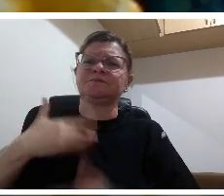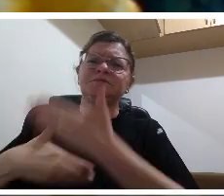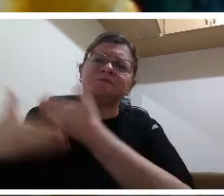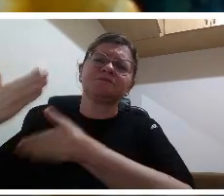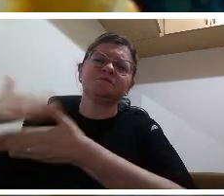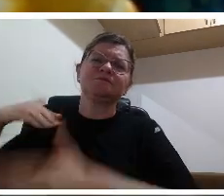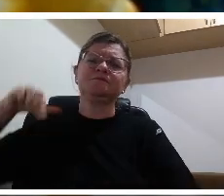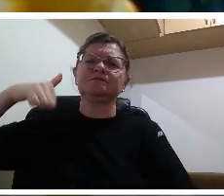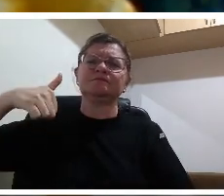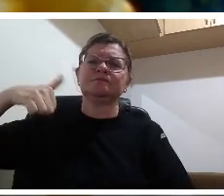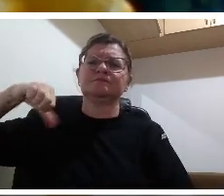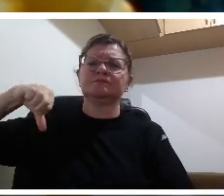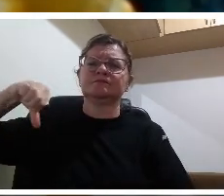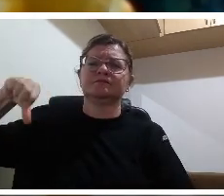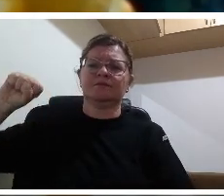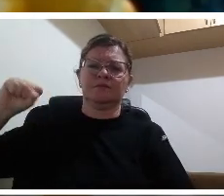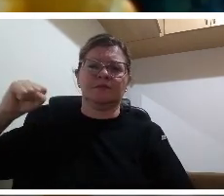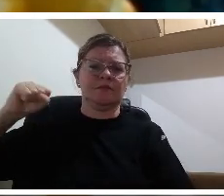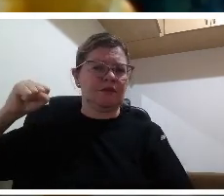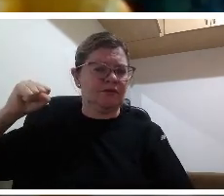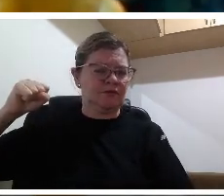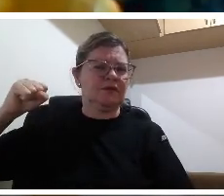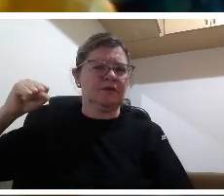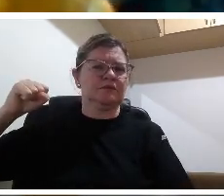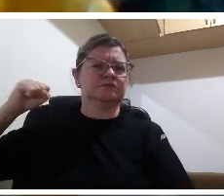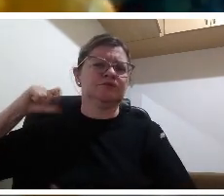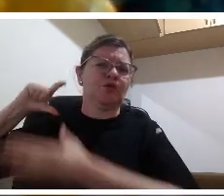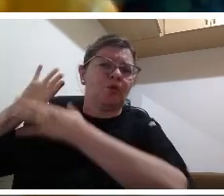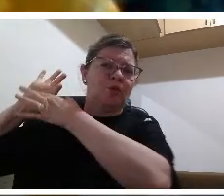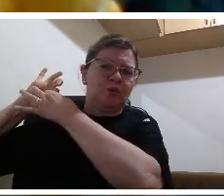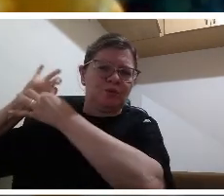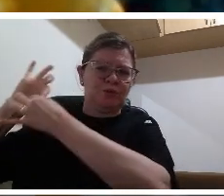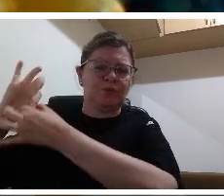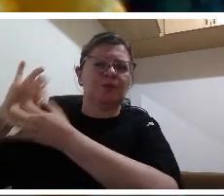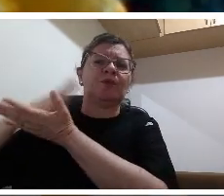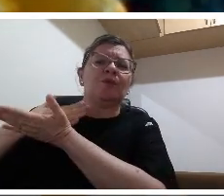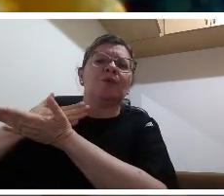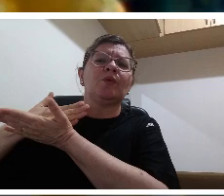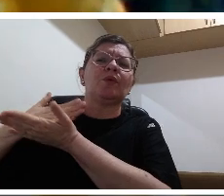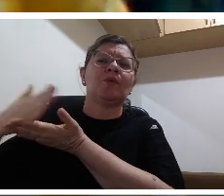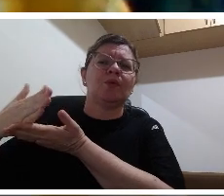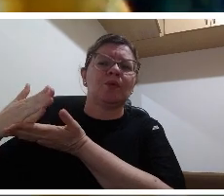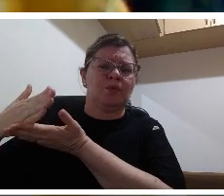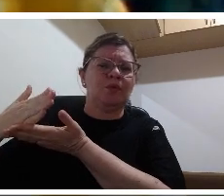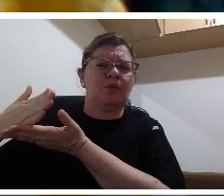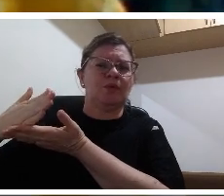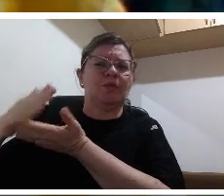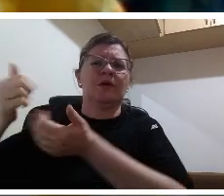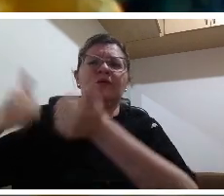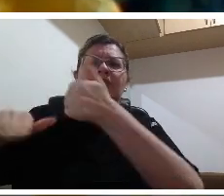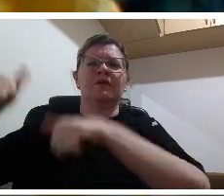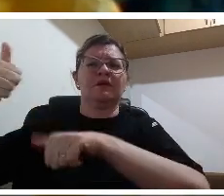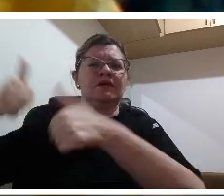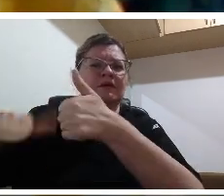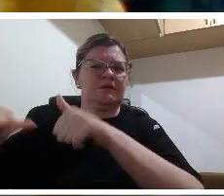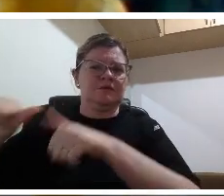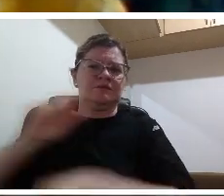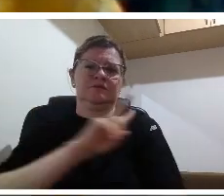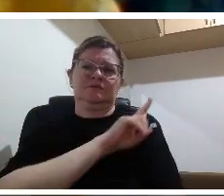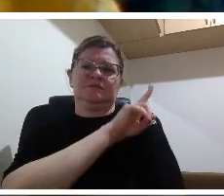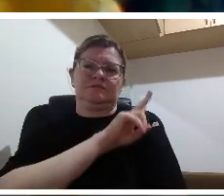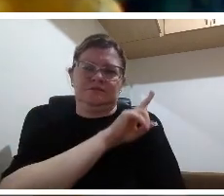naquele momento era mais para avaliar de uma forma abrangente para ver a qualidade do